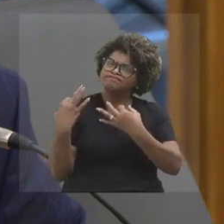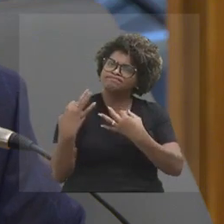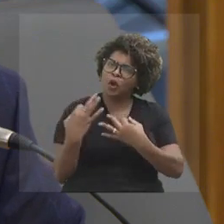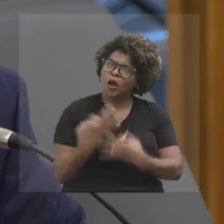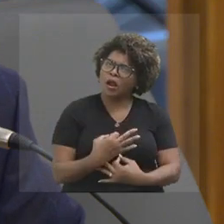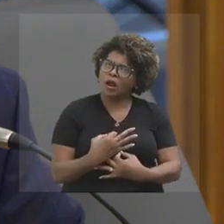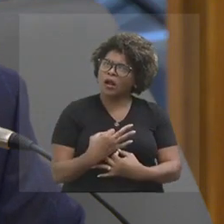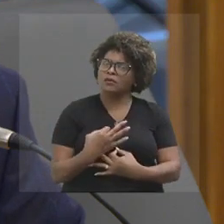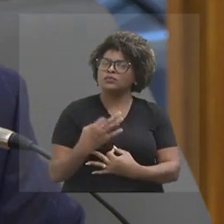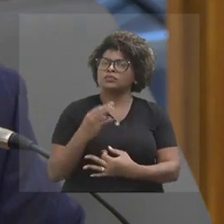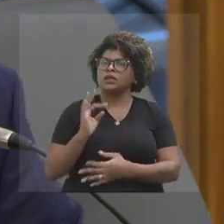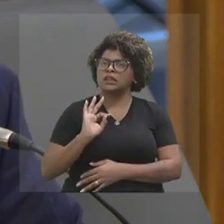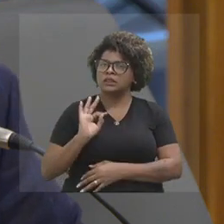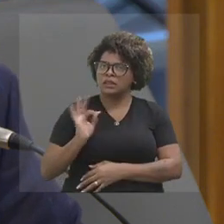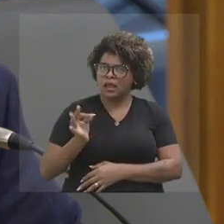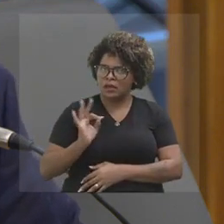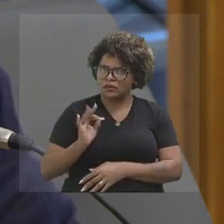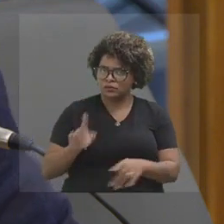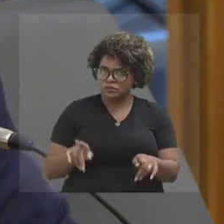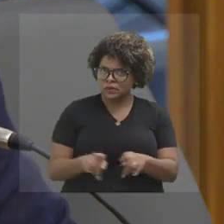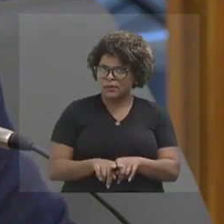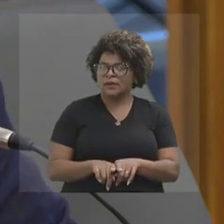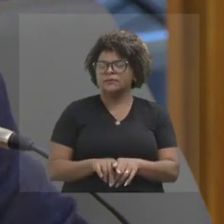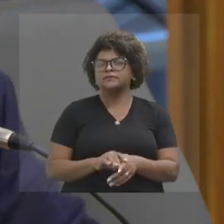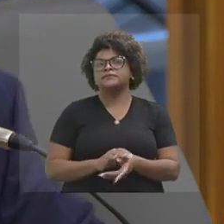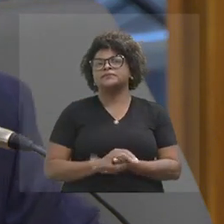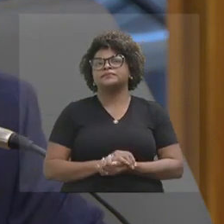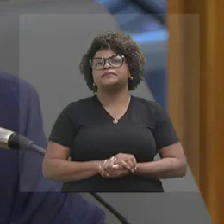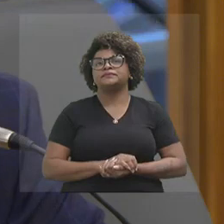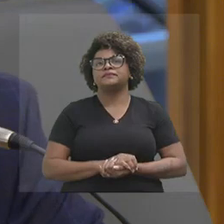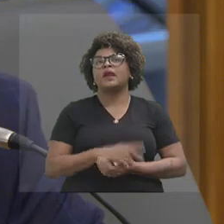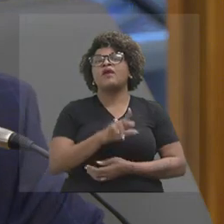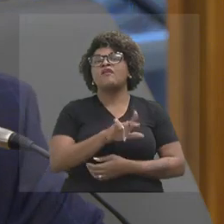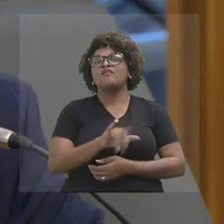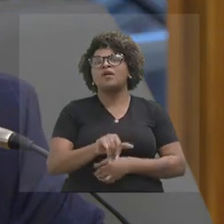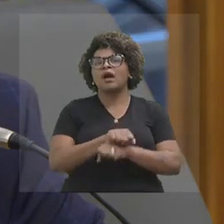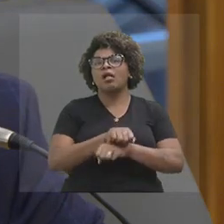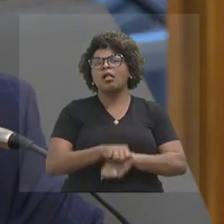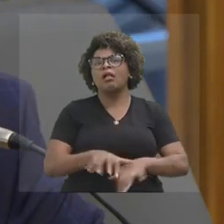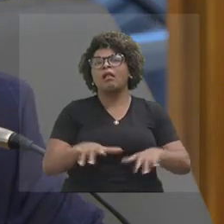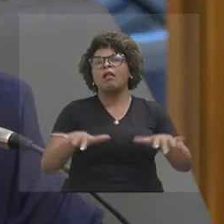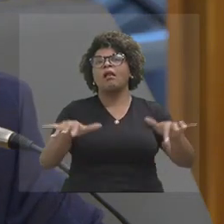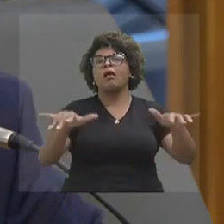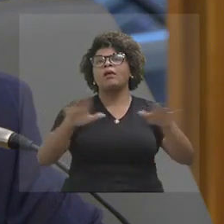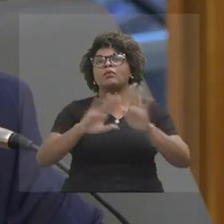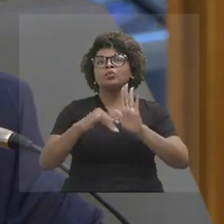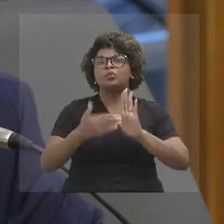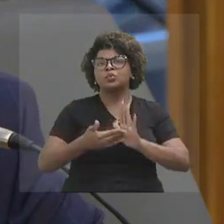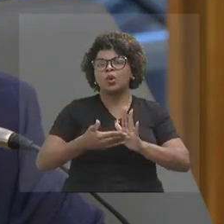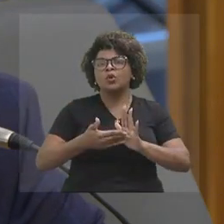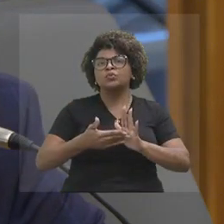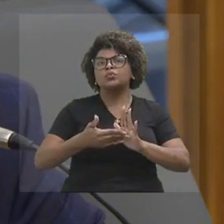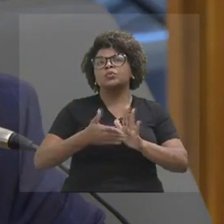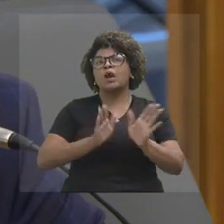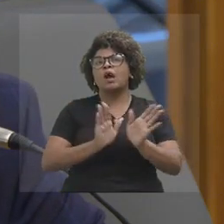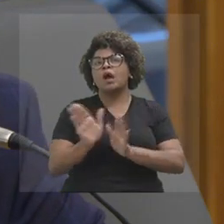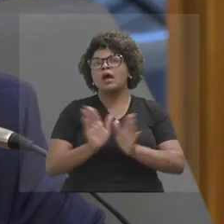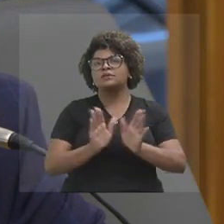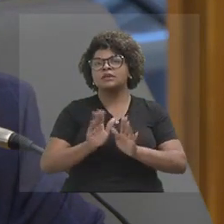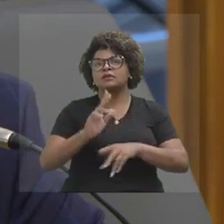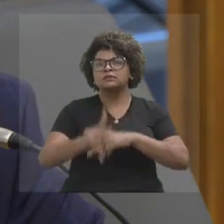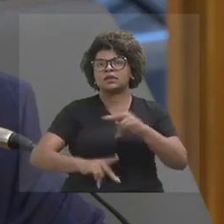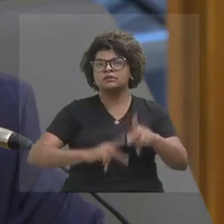Então, tudo isso vai ampliar o acesso da população a tantos programas que vocês têm